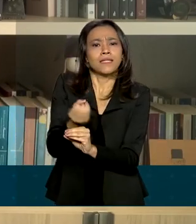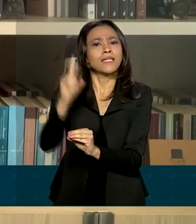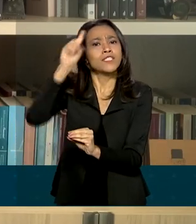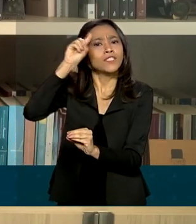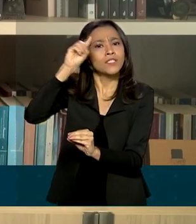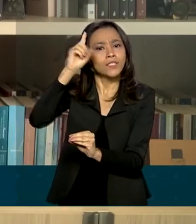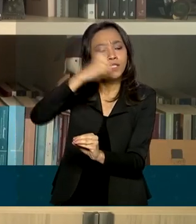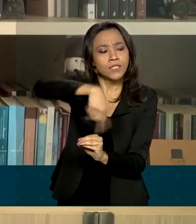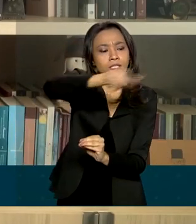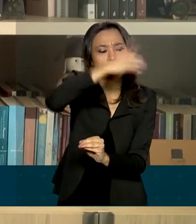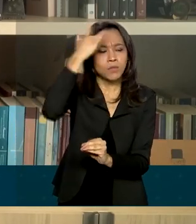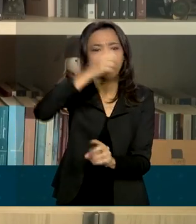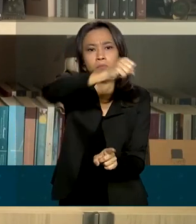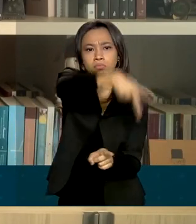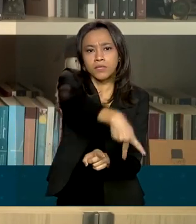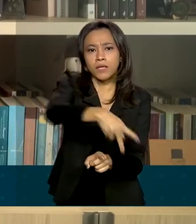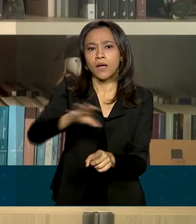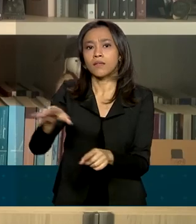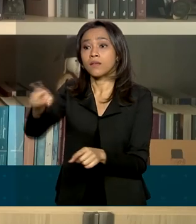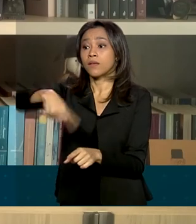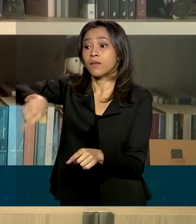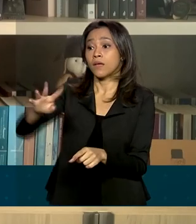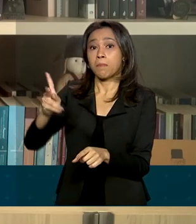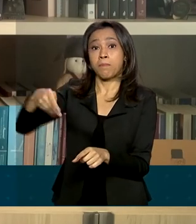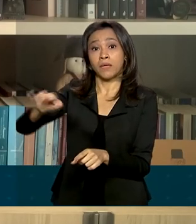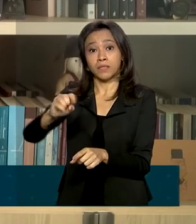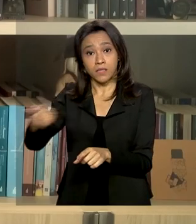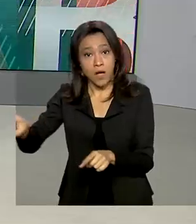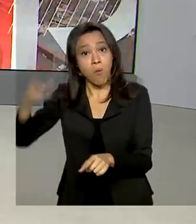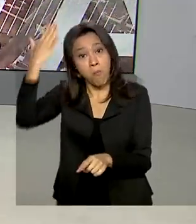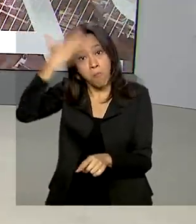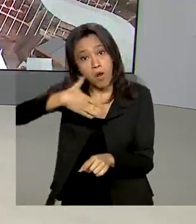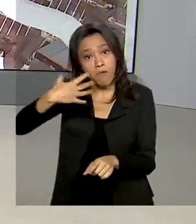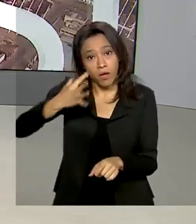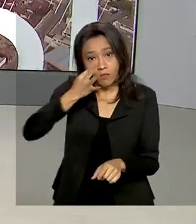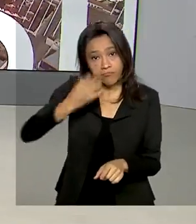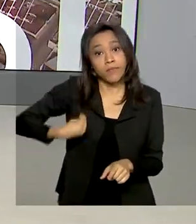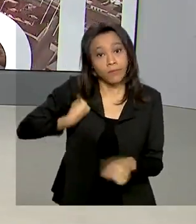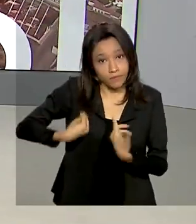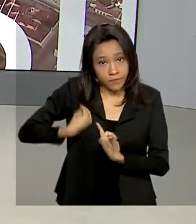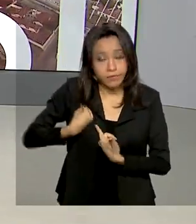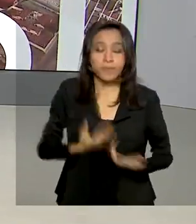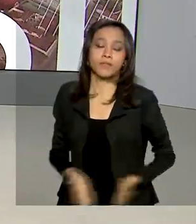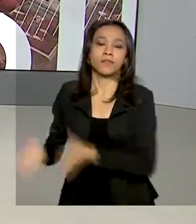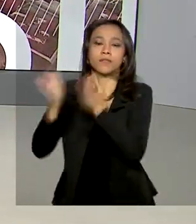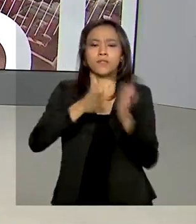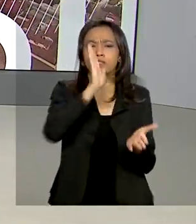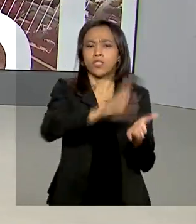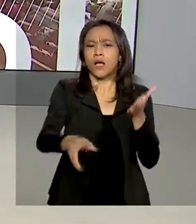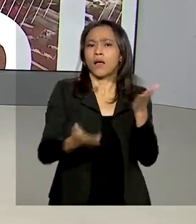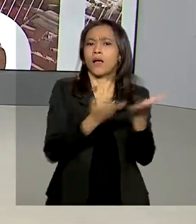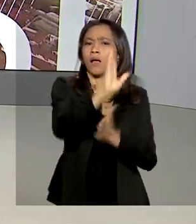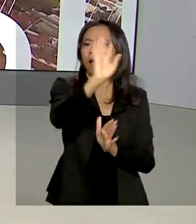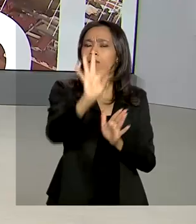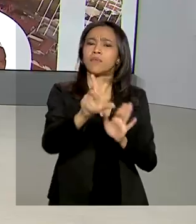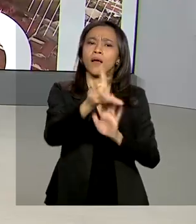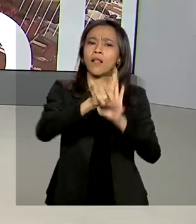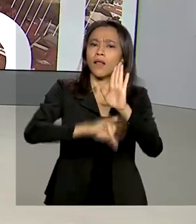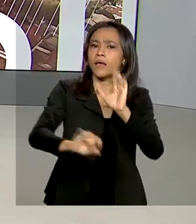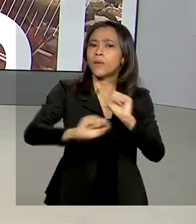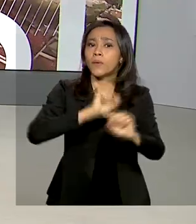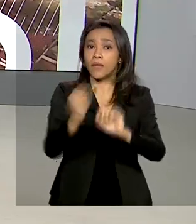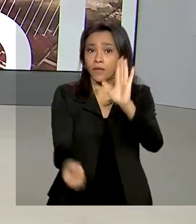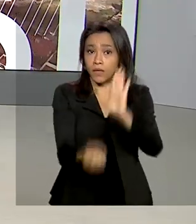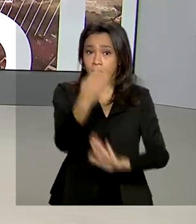aposentados e pensionistas façam a prova de vida. Foi sancionada a lei que criou o Programa Emergencial de